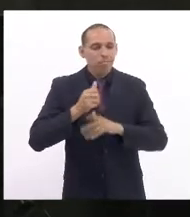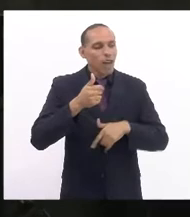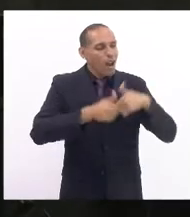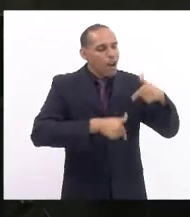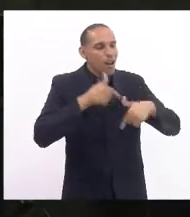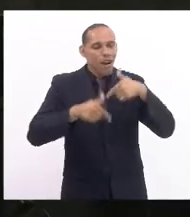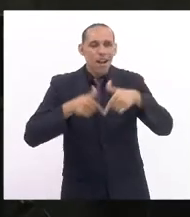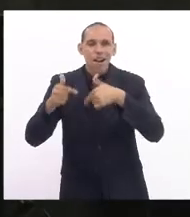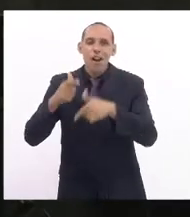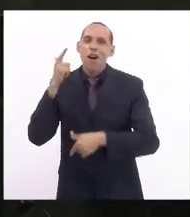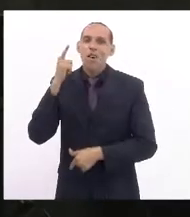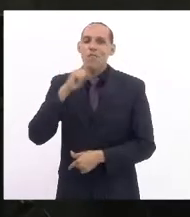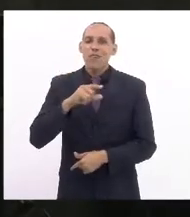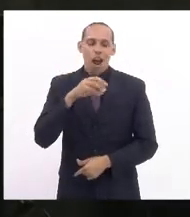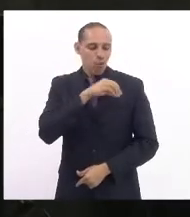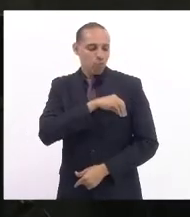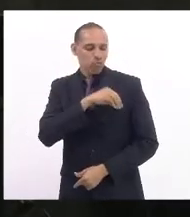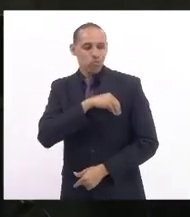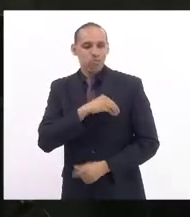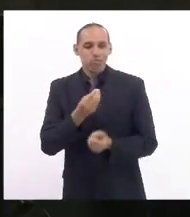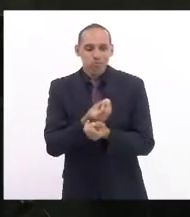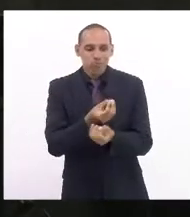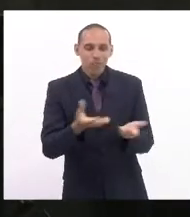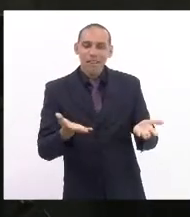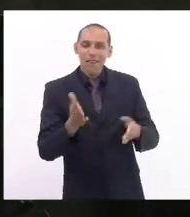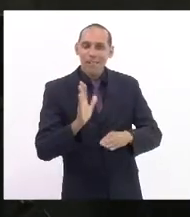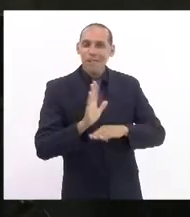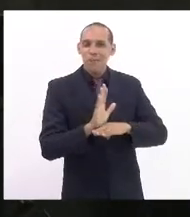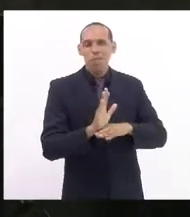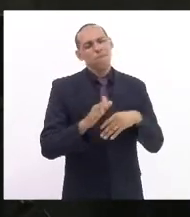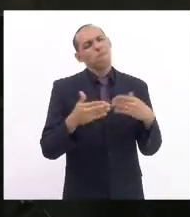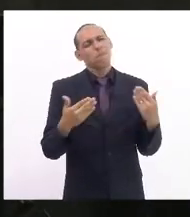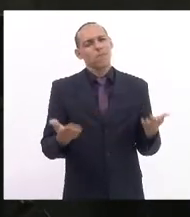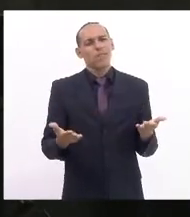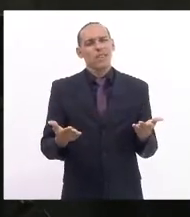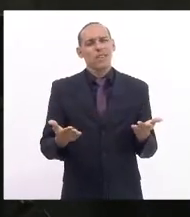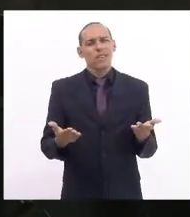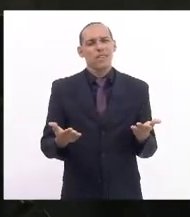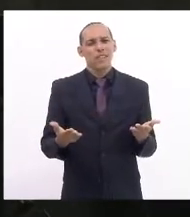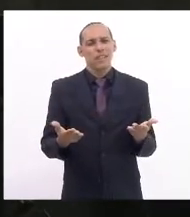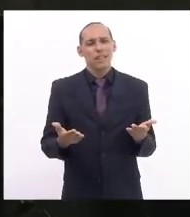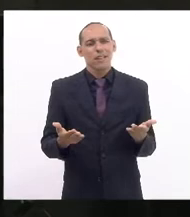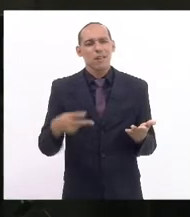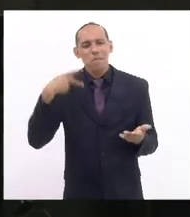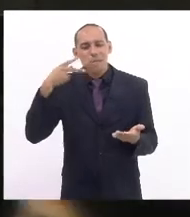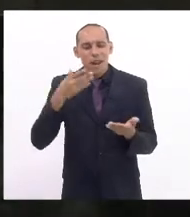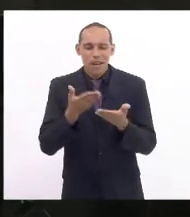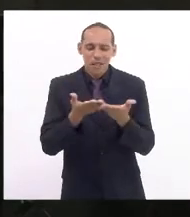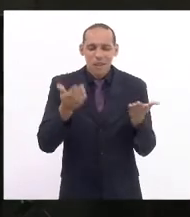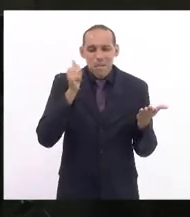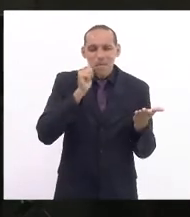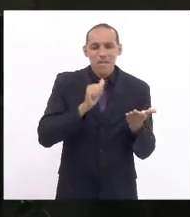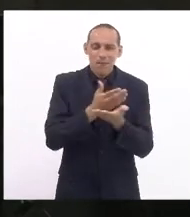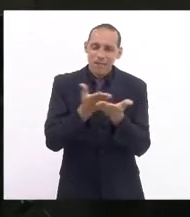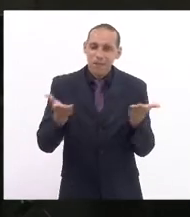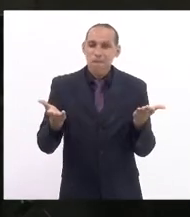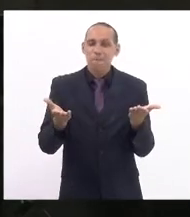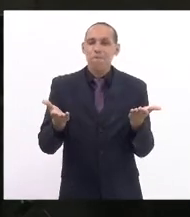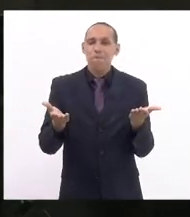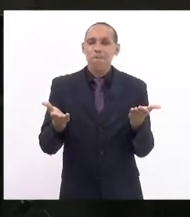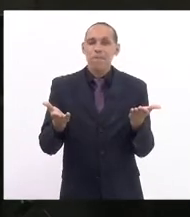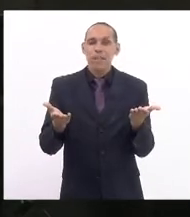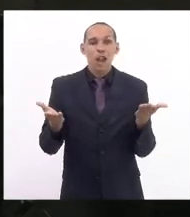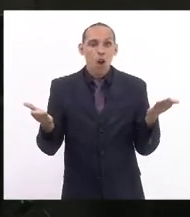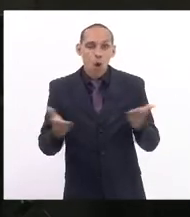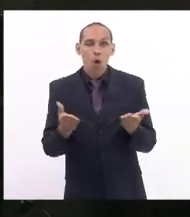trabalho para poder trazer o seu próprio sustento. Então, minhas queridas parlamentares, que o dia de hoje, o dia